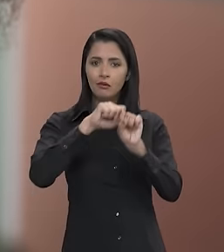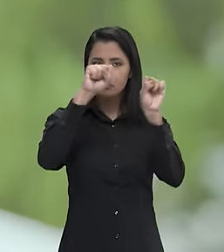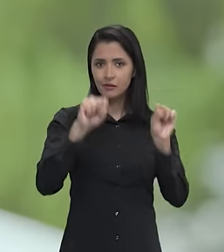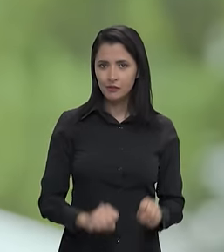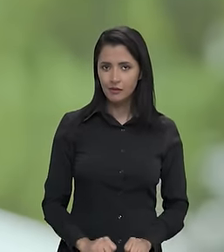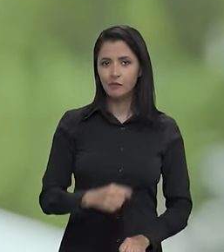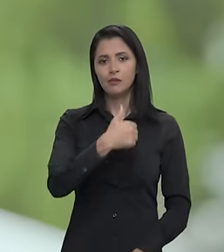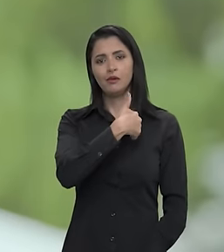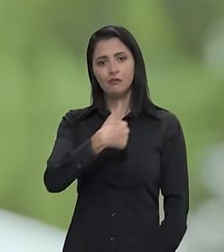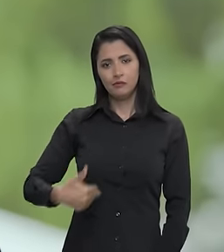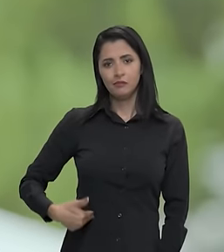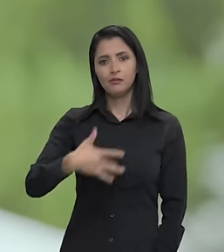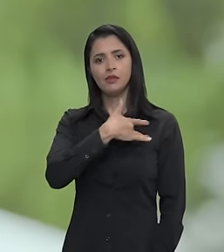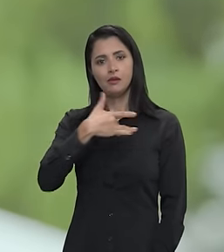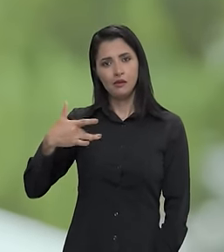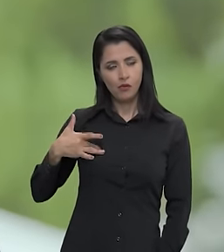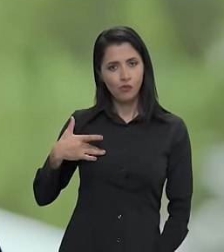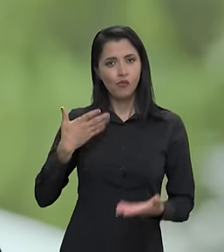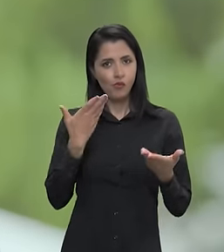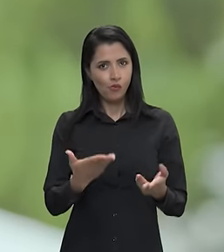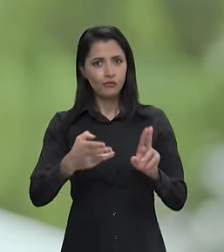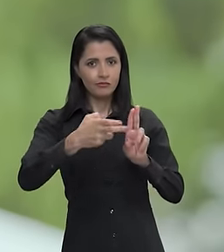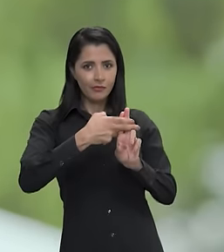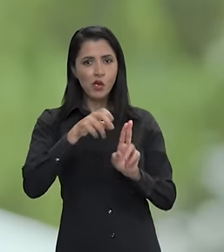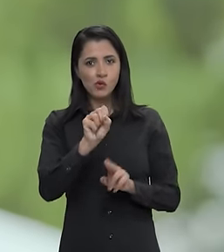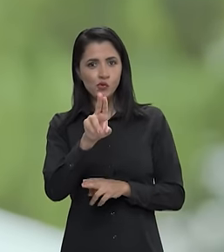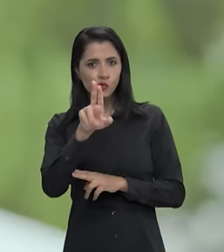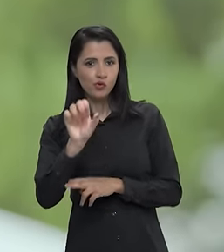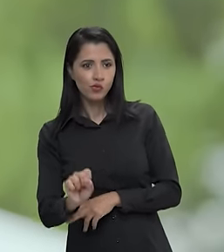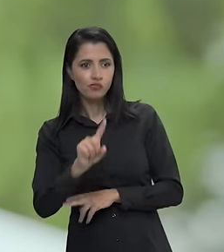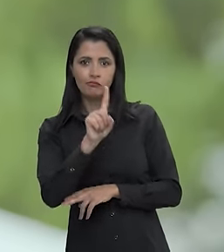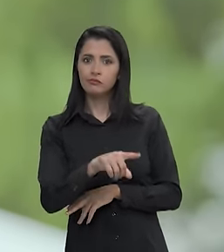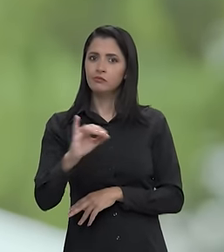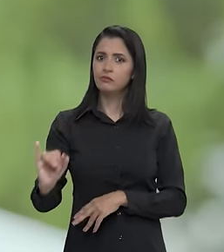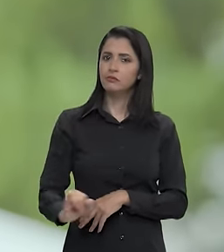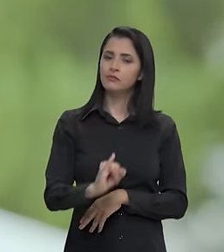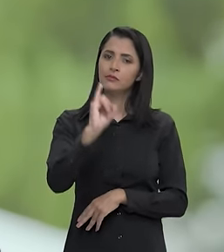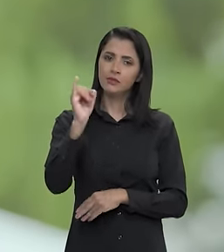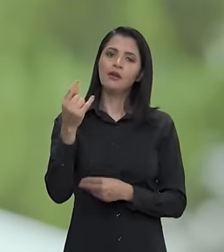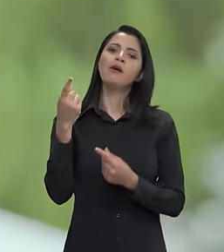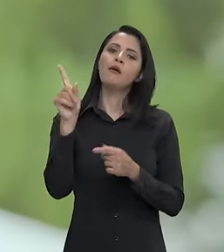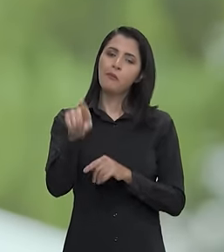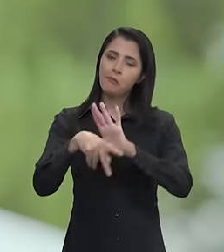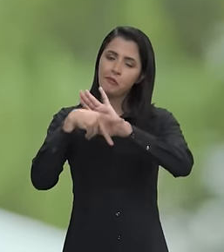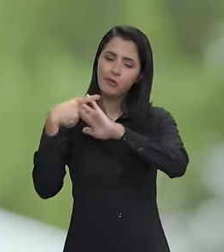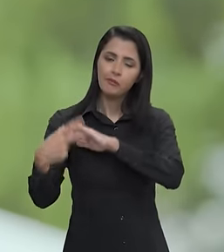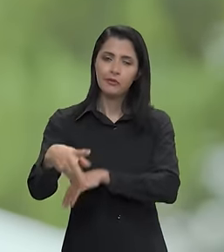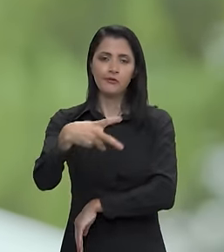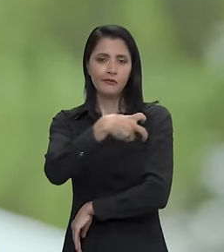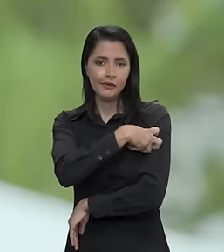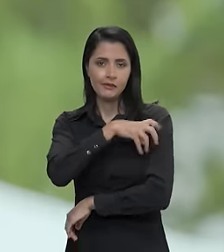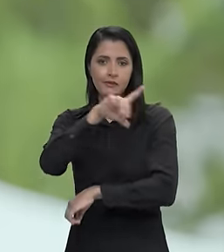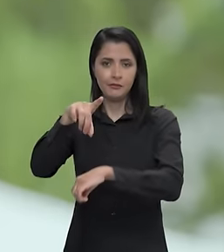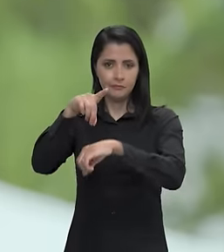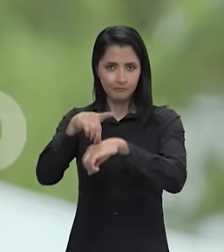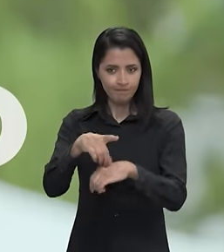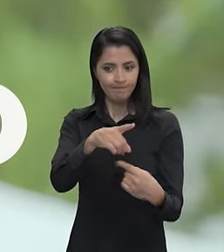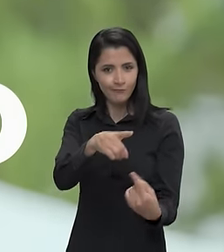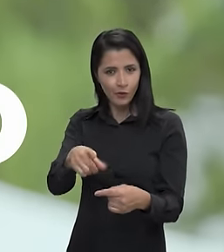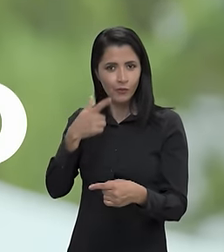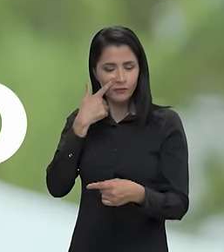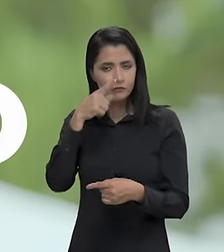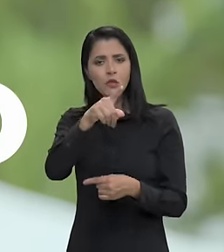público de saúde, no nosso caso, o SUS, de tanto valor, uma vacina para a dengue. A